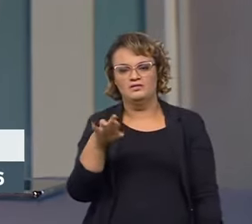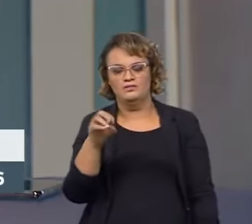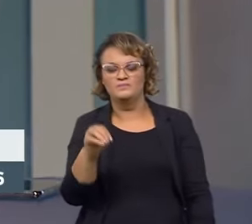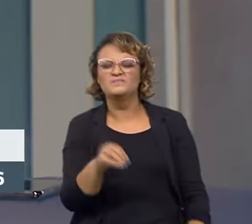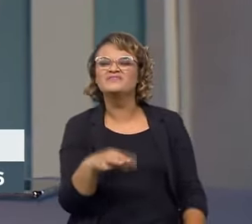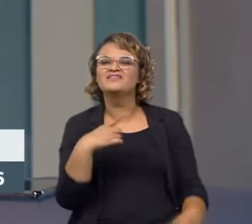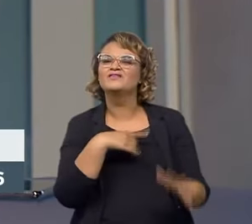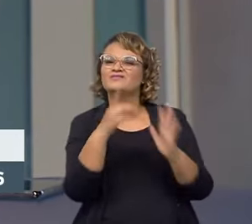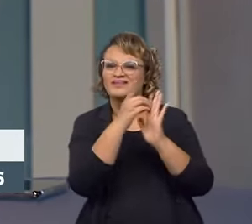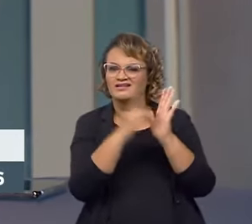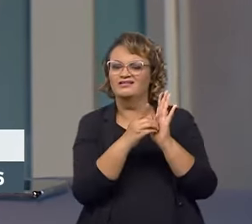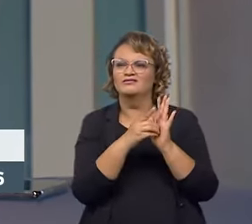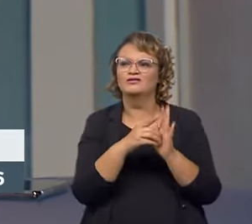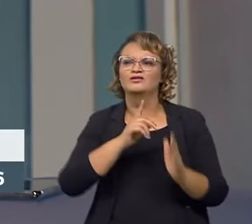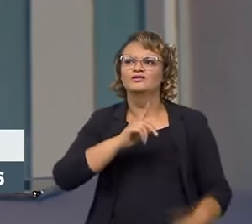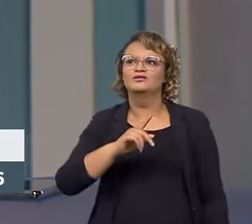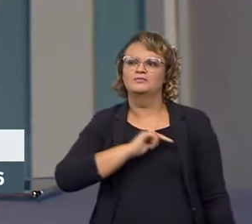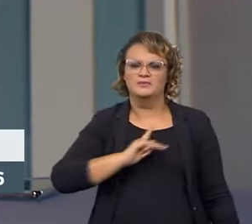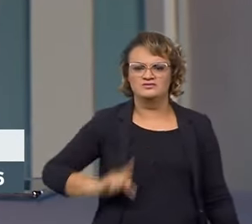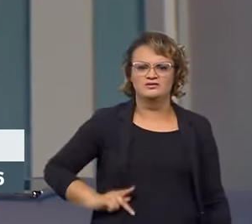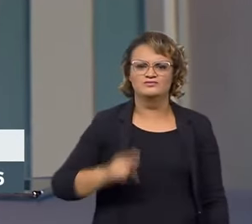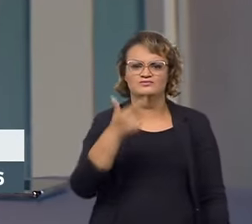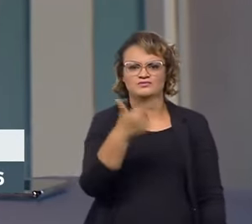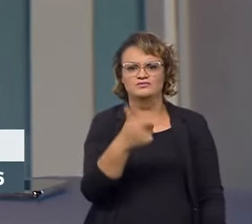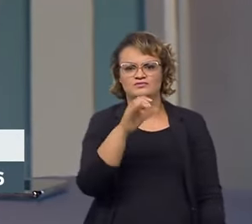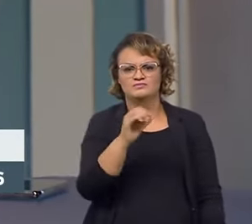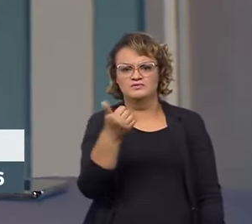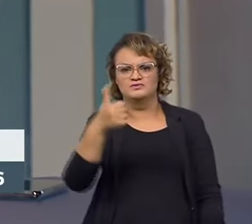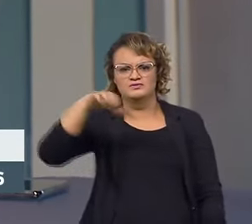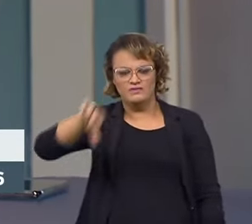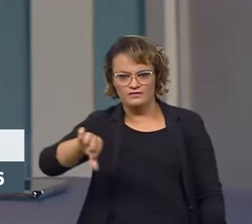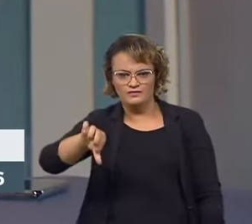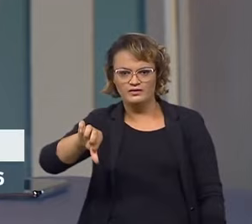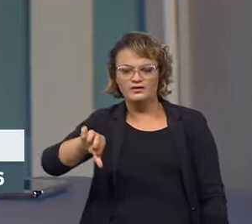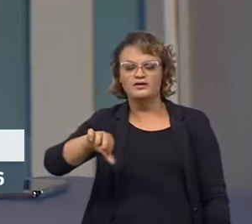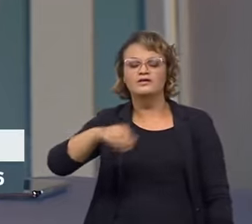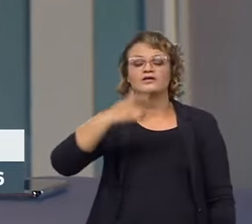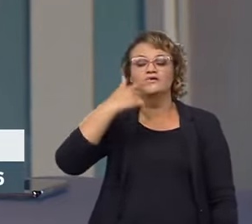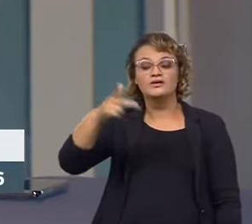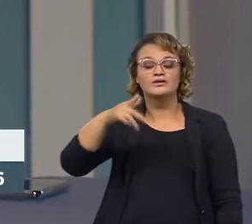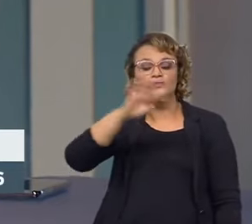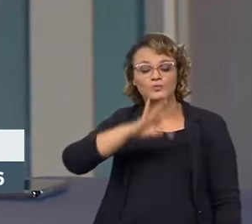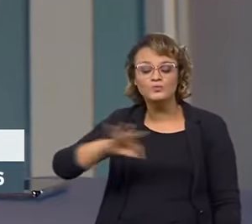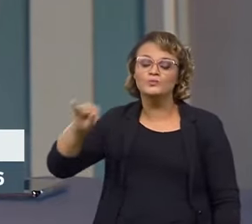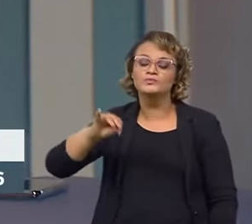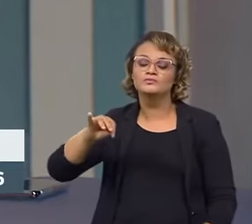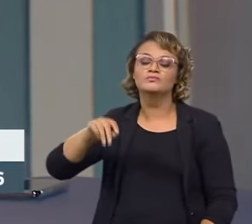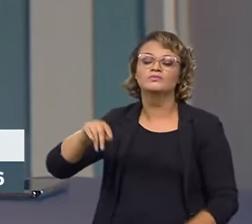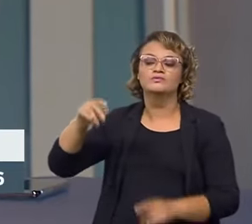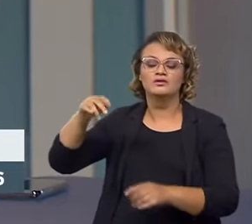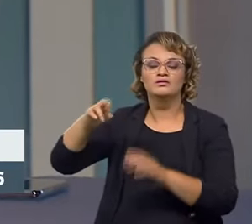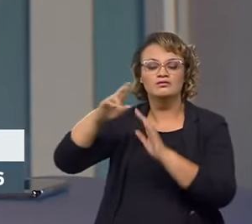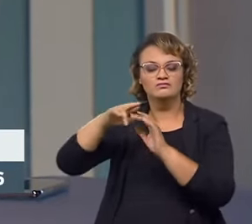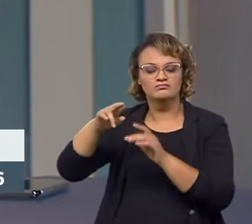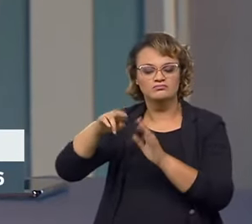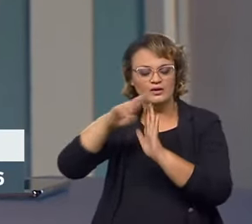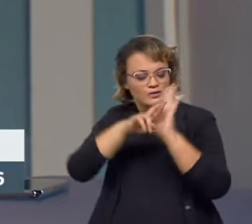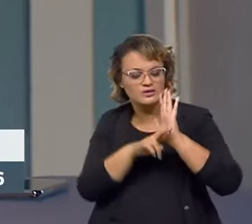decreto até da presidência em 2019, dizendo que todos os reguladores tinham que revisar todos os seus regulamentos,